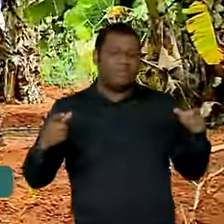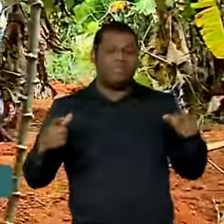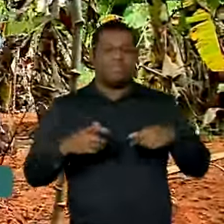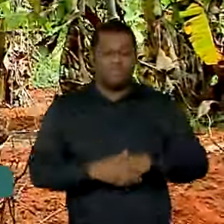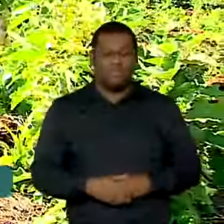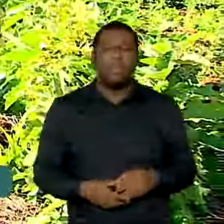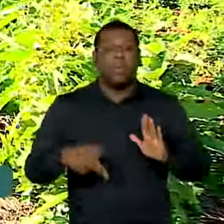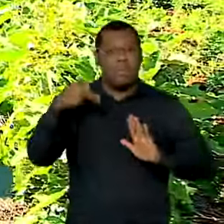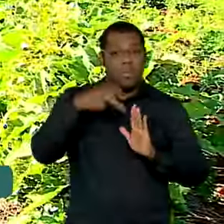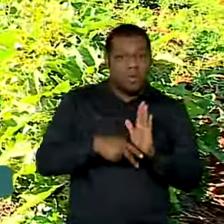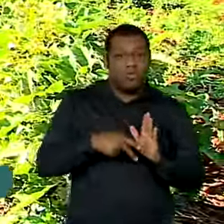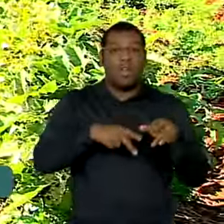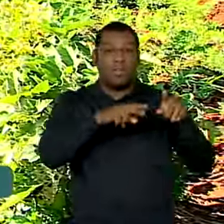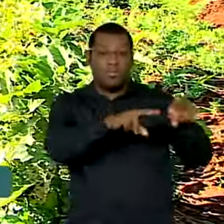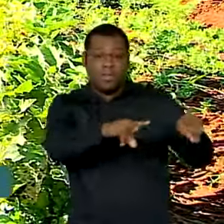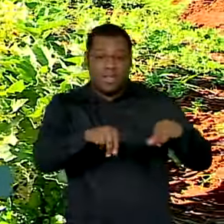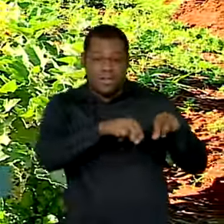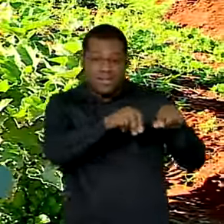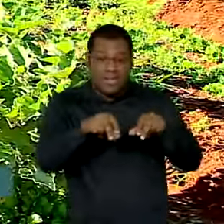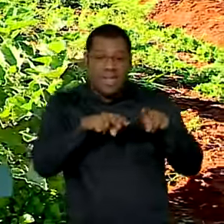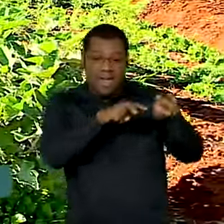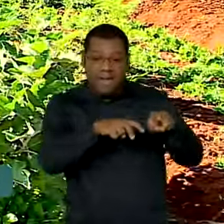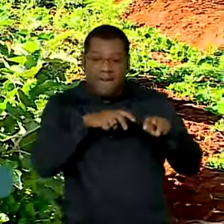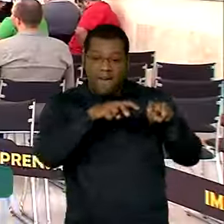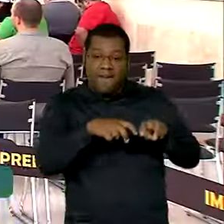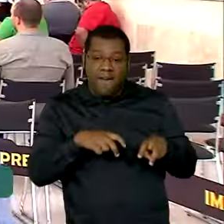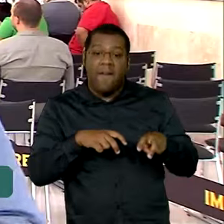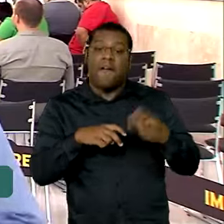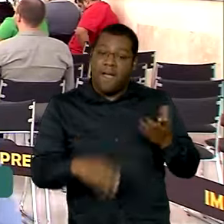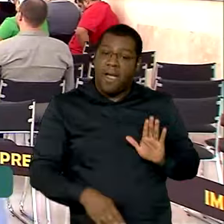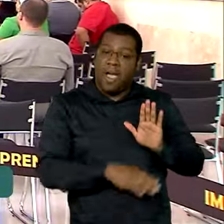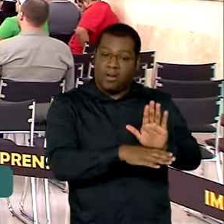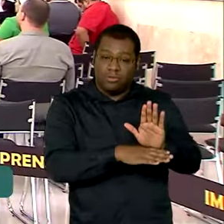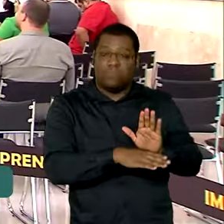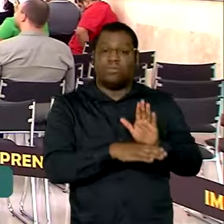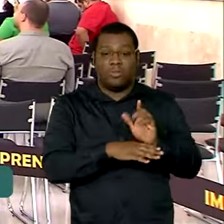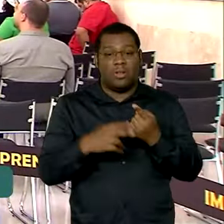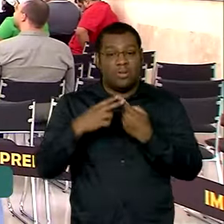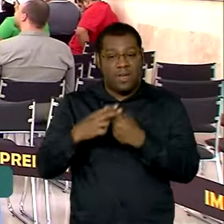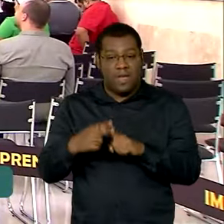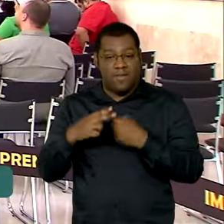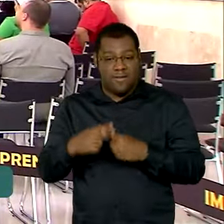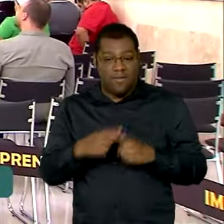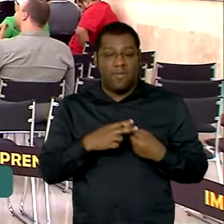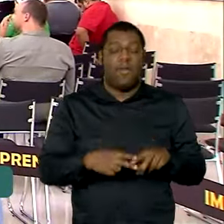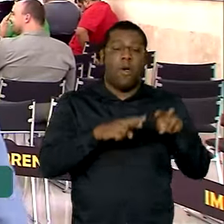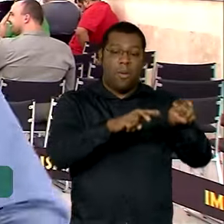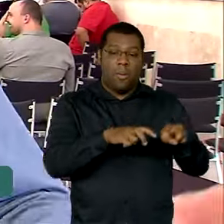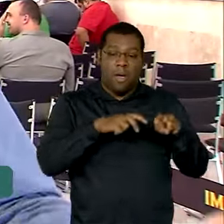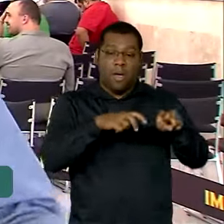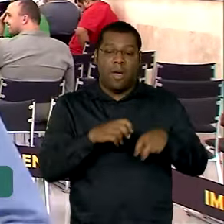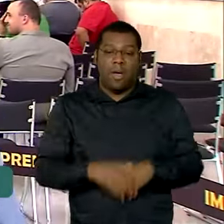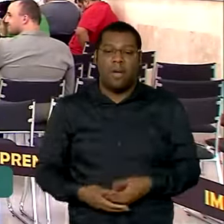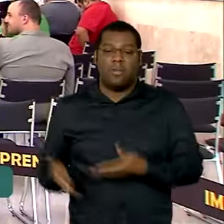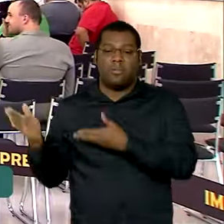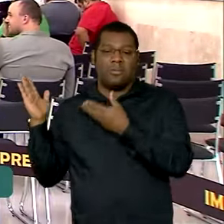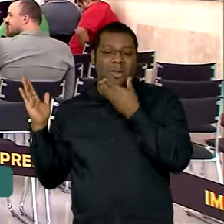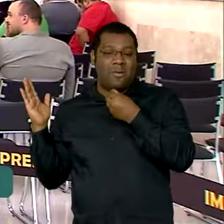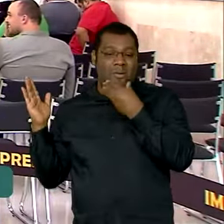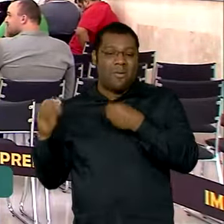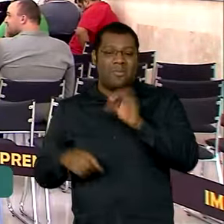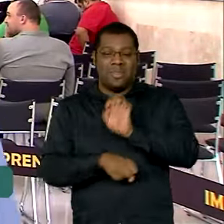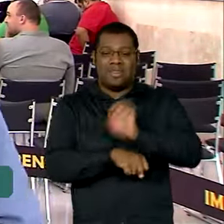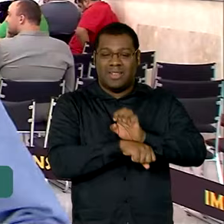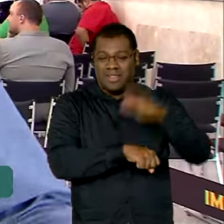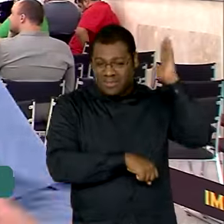que quer ampliar e dar agilidade à reforma agrária. João de Jesus Verde Placas, no Pará, para acompanhar o lançamento do